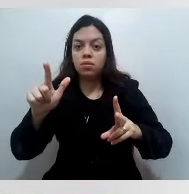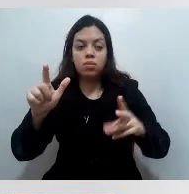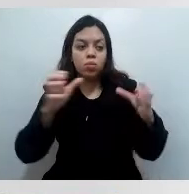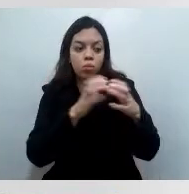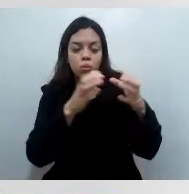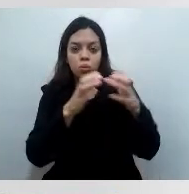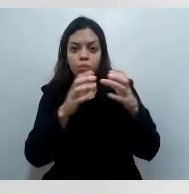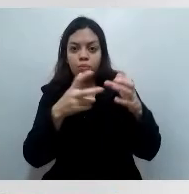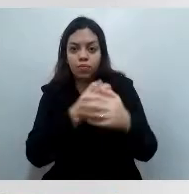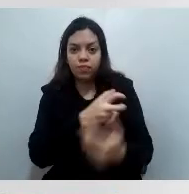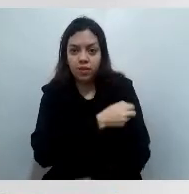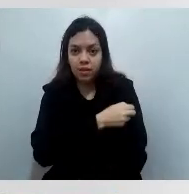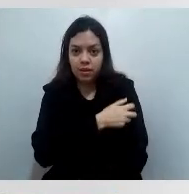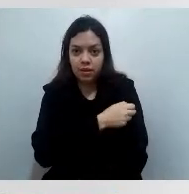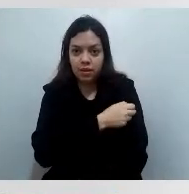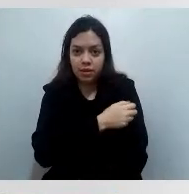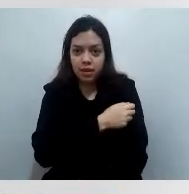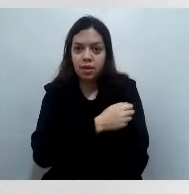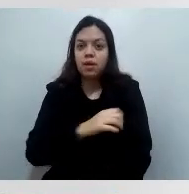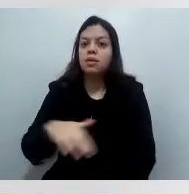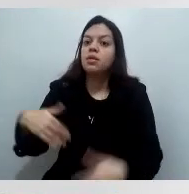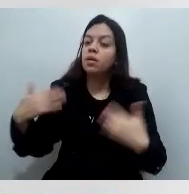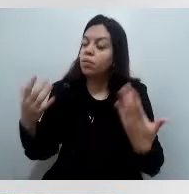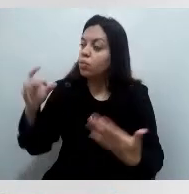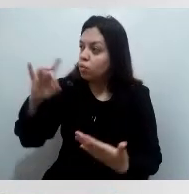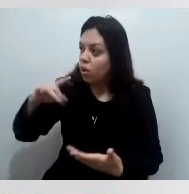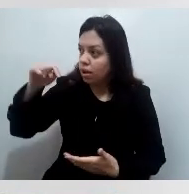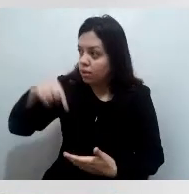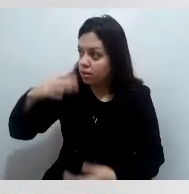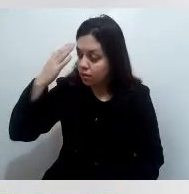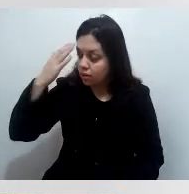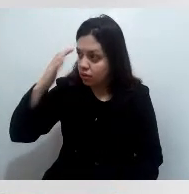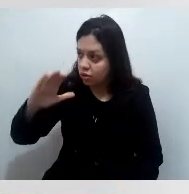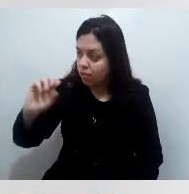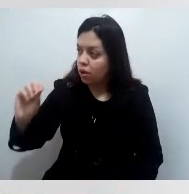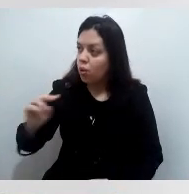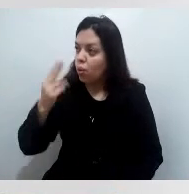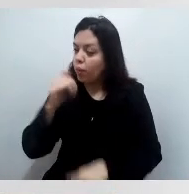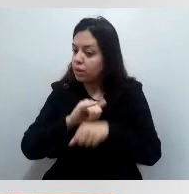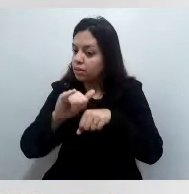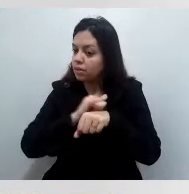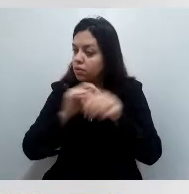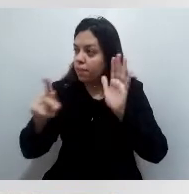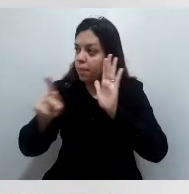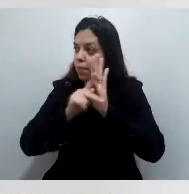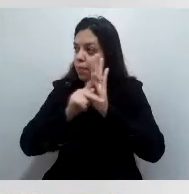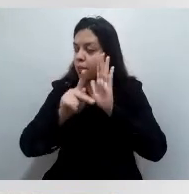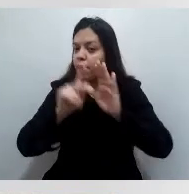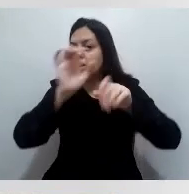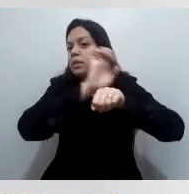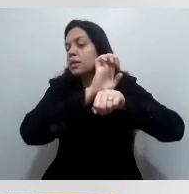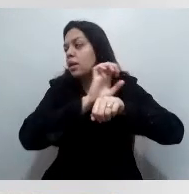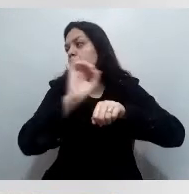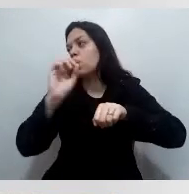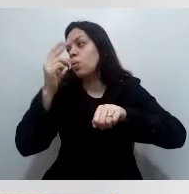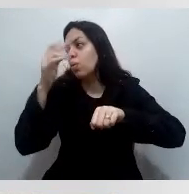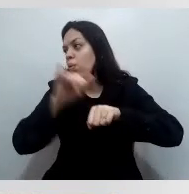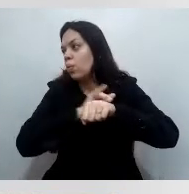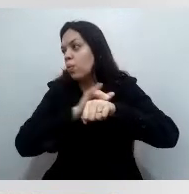pergunta, isso foi só aqui em Curitiba ou é uma estratégia estadual ou até nacional? Não, as